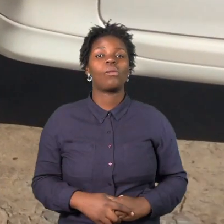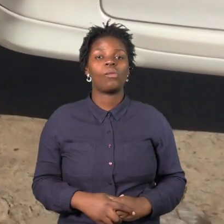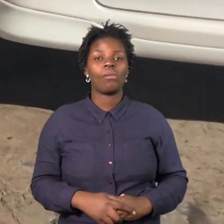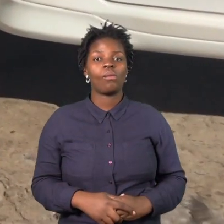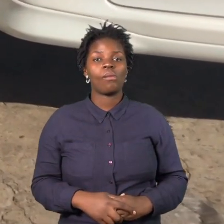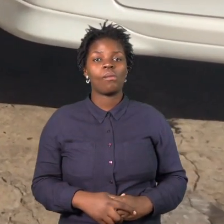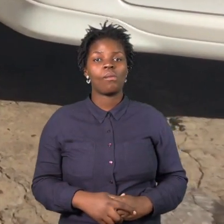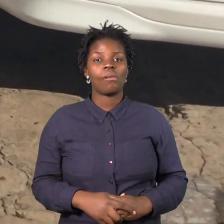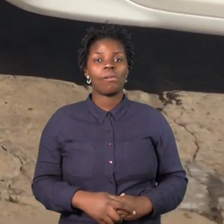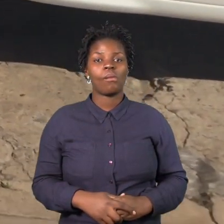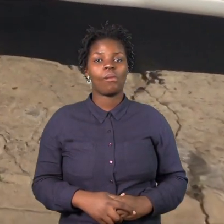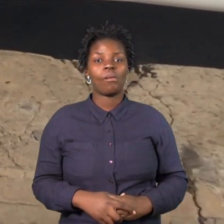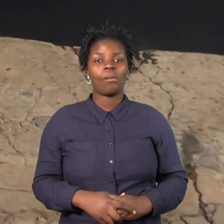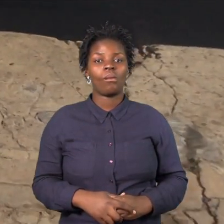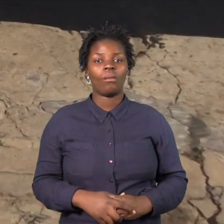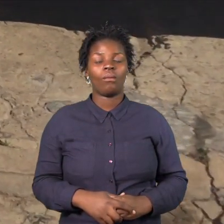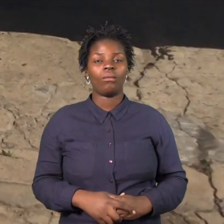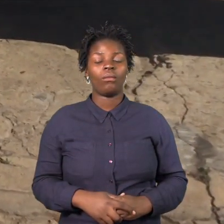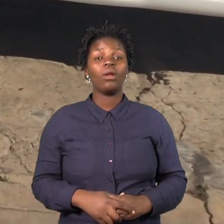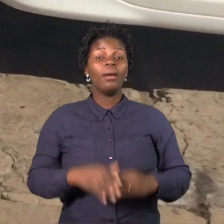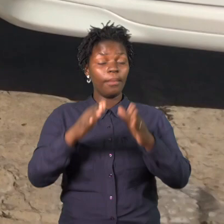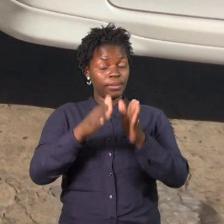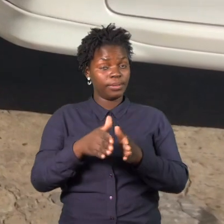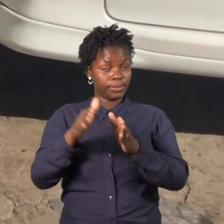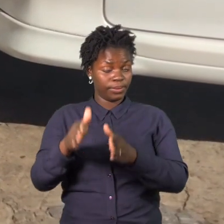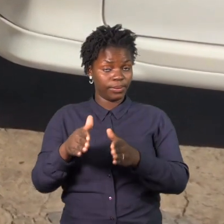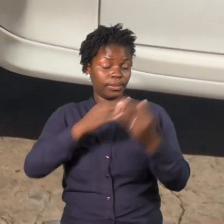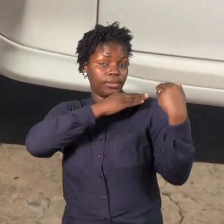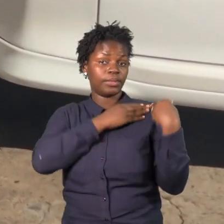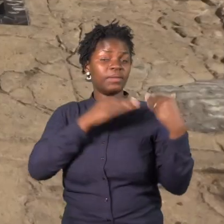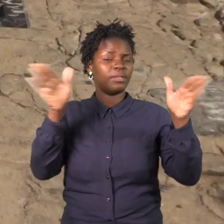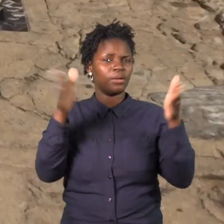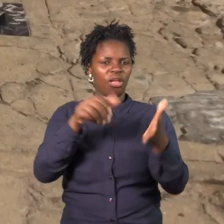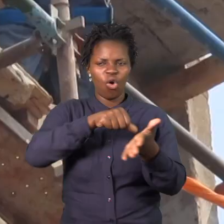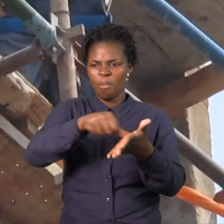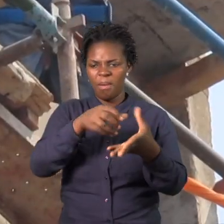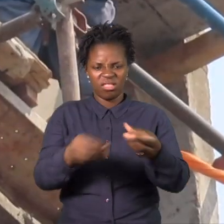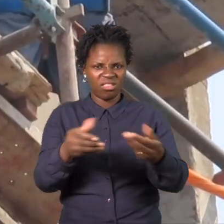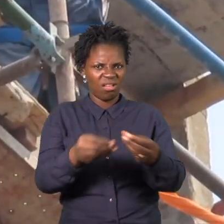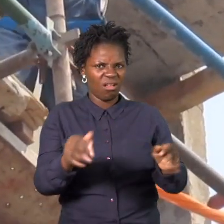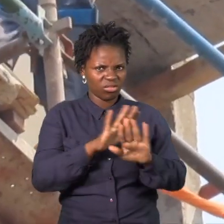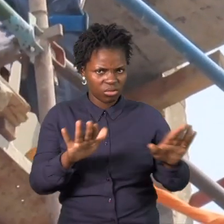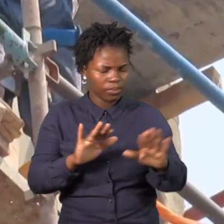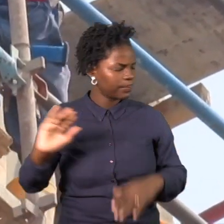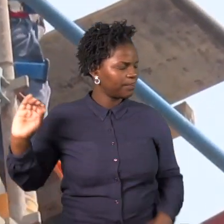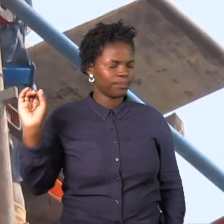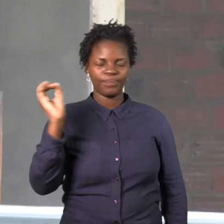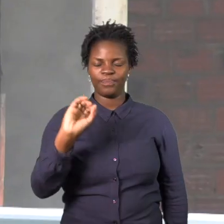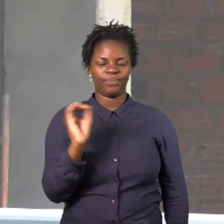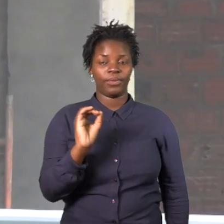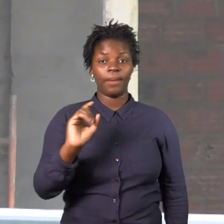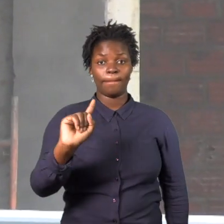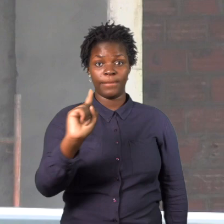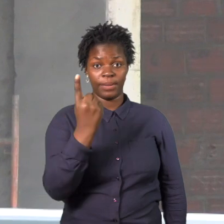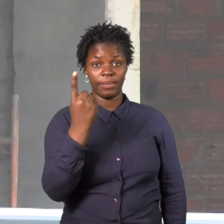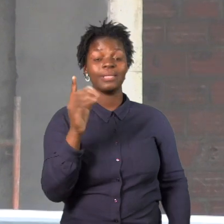para que fornecesse o equipamento do trabalho. E obter o posicionamento dessas empresas em